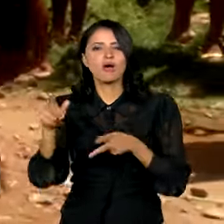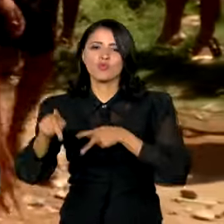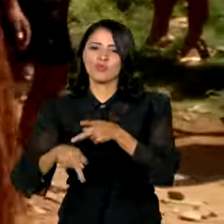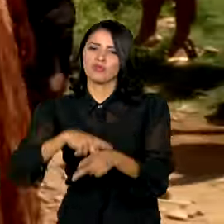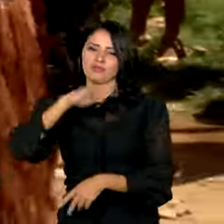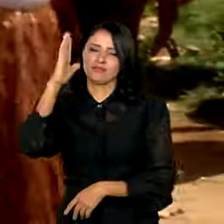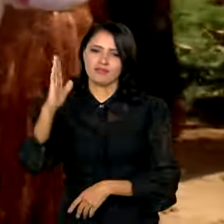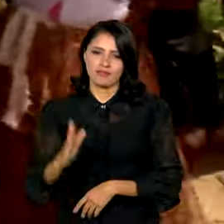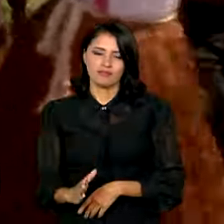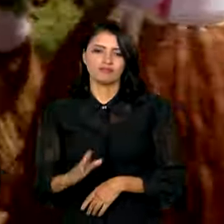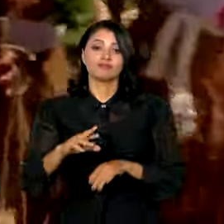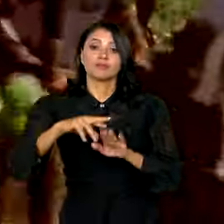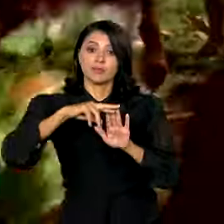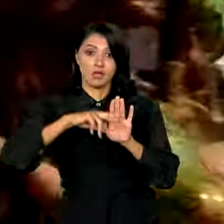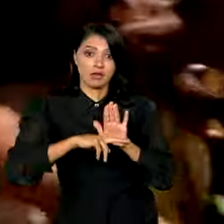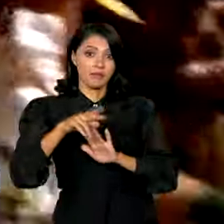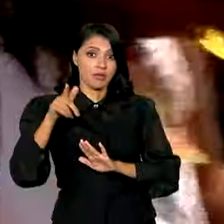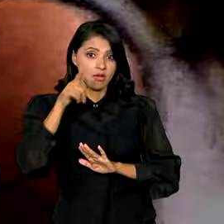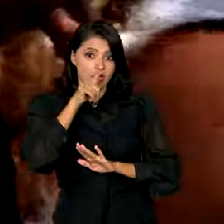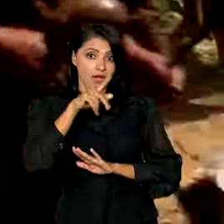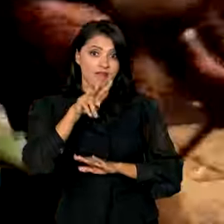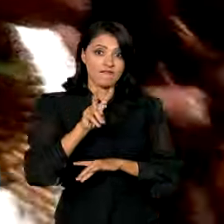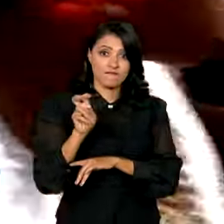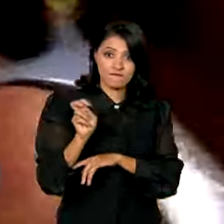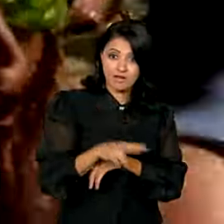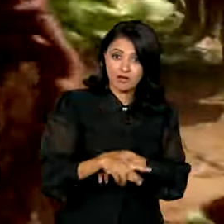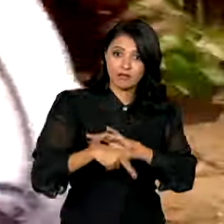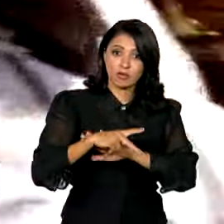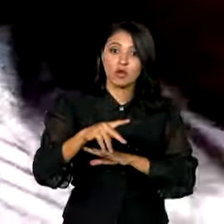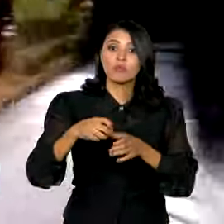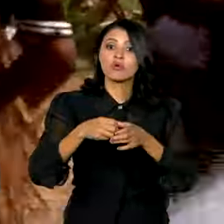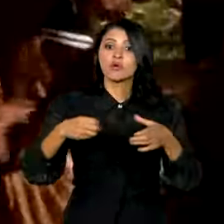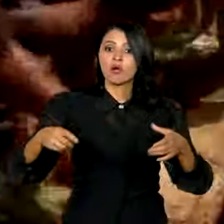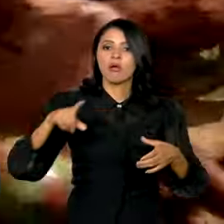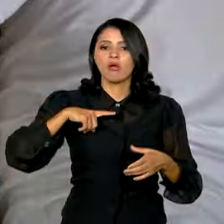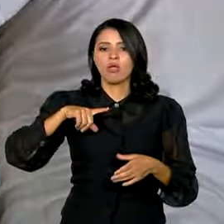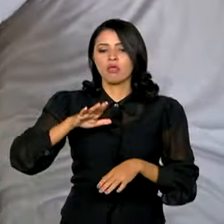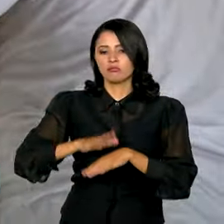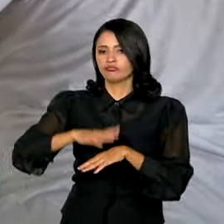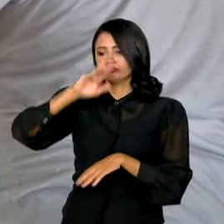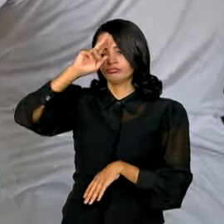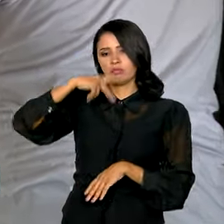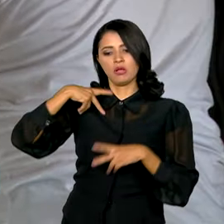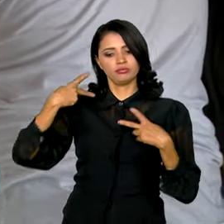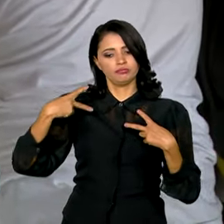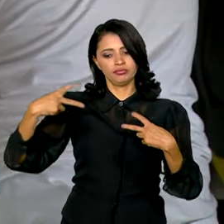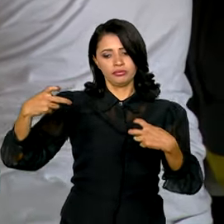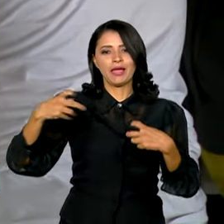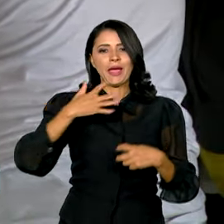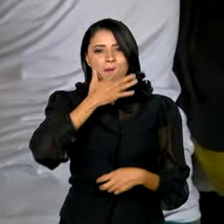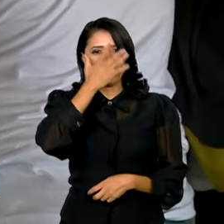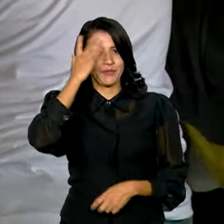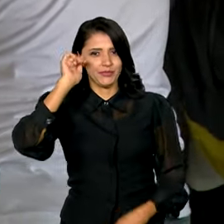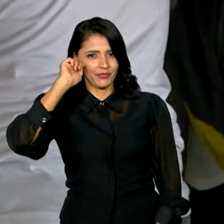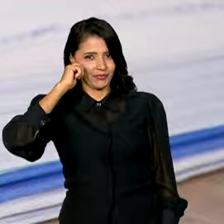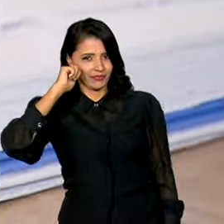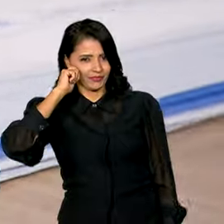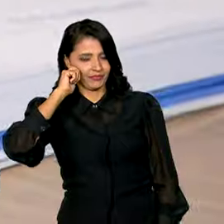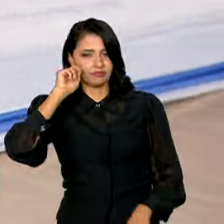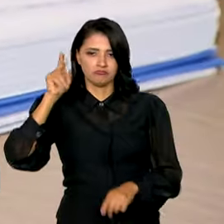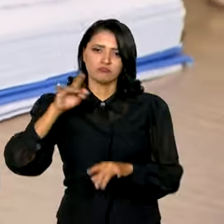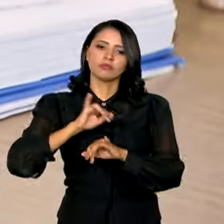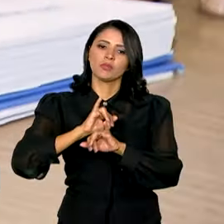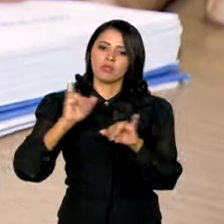critério para concorrer às vagas reservadas por cotas é auto-identificação. No caso das pessoas negras, a